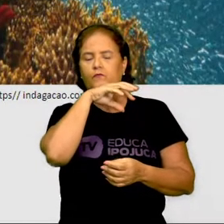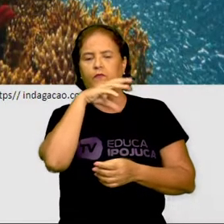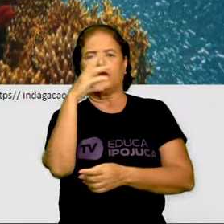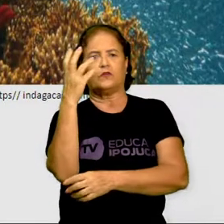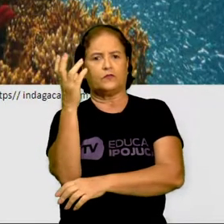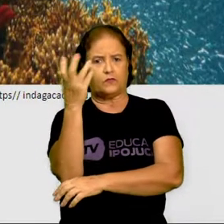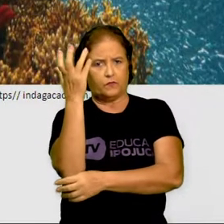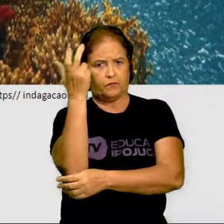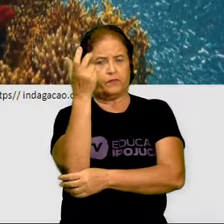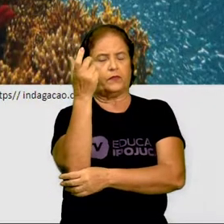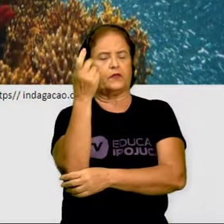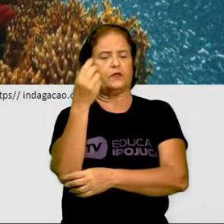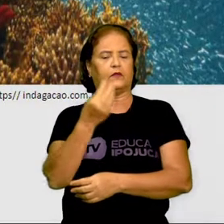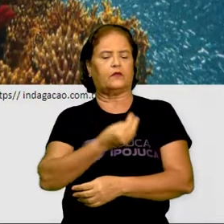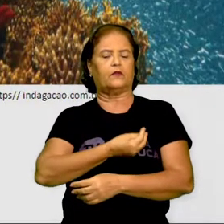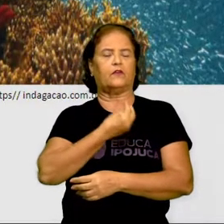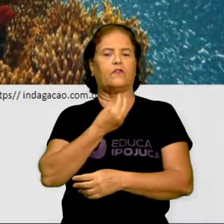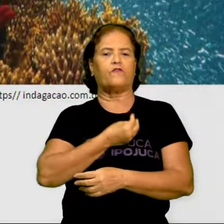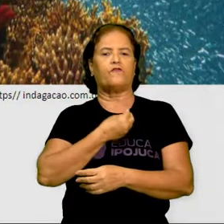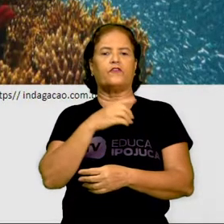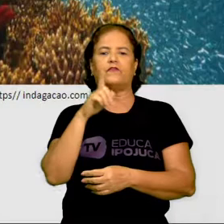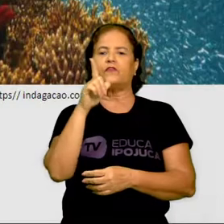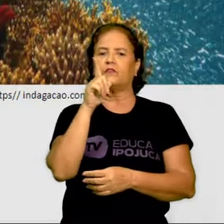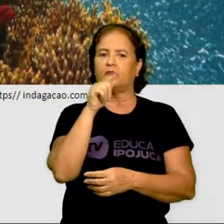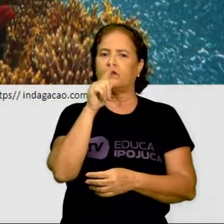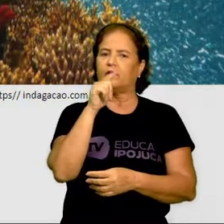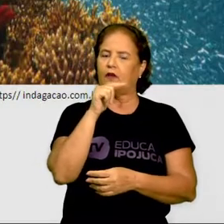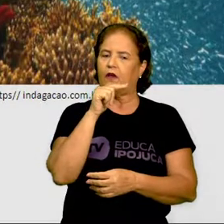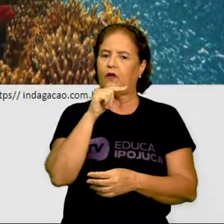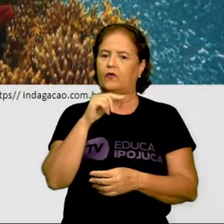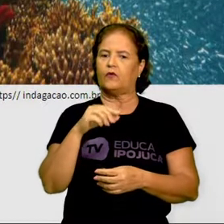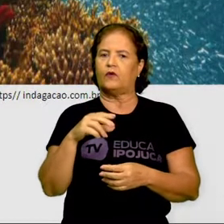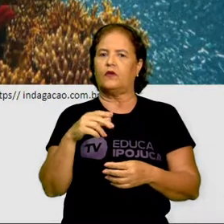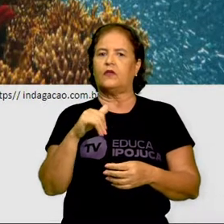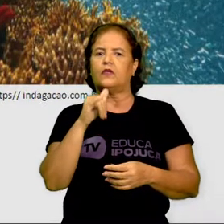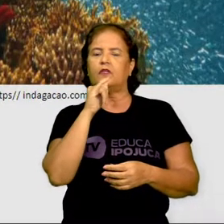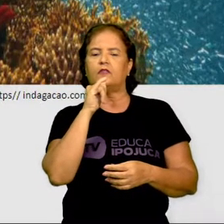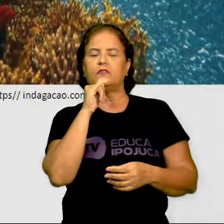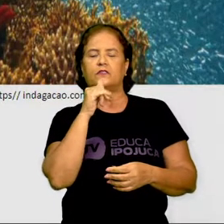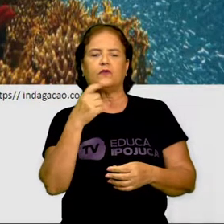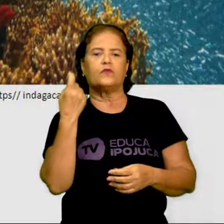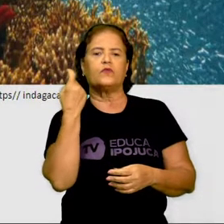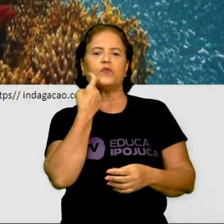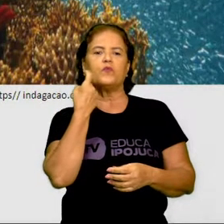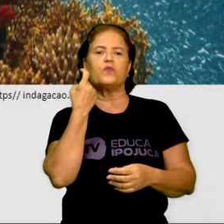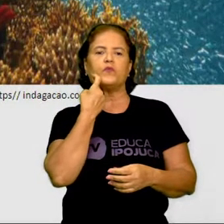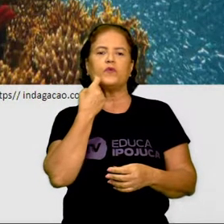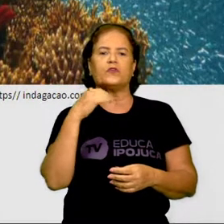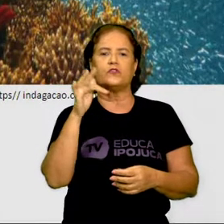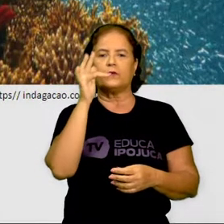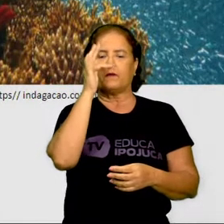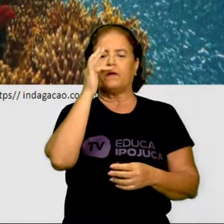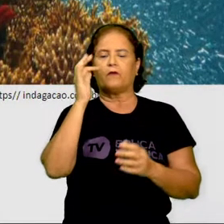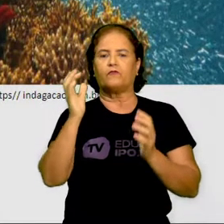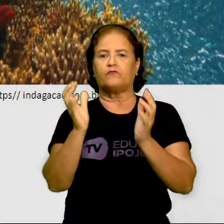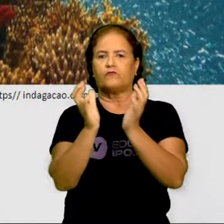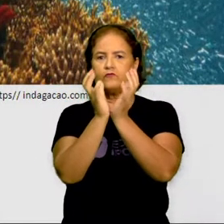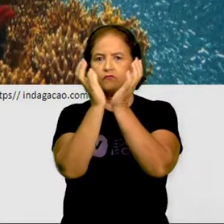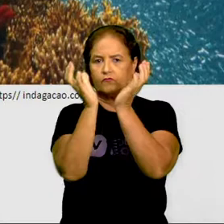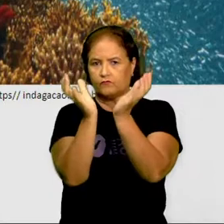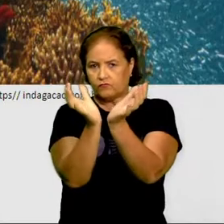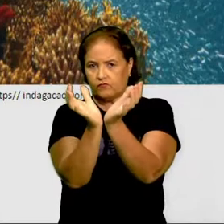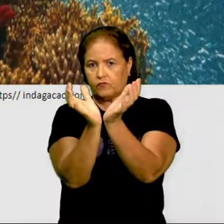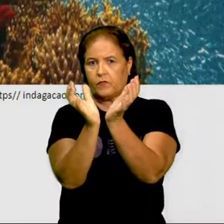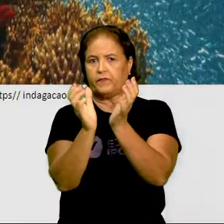vivem aonde? Que vivem na água, como os peixes e a vitória régea. Vocês conseguem